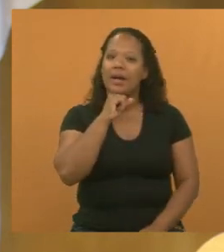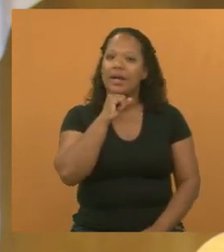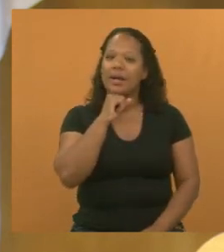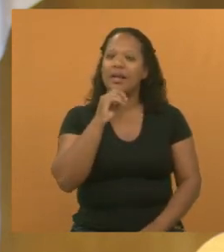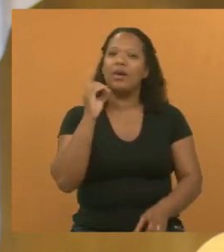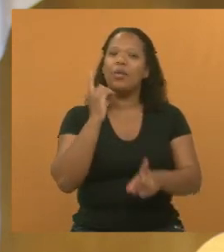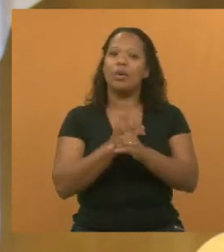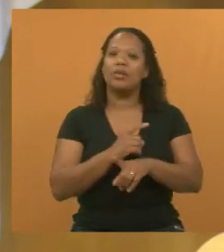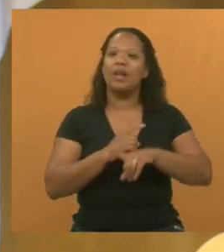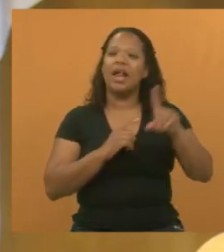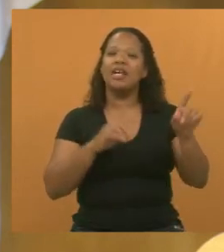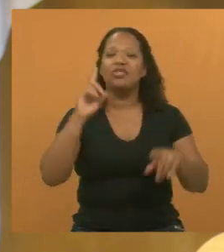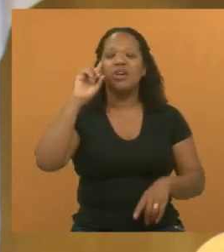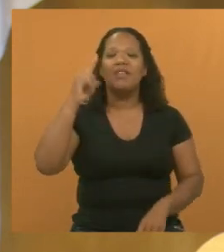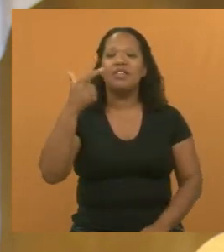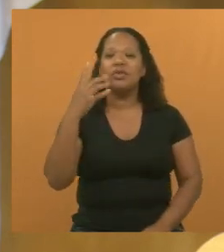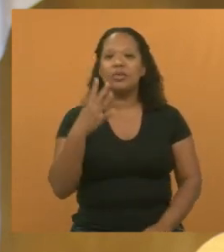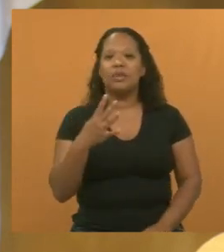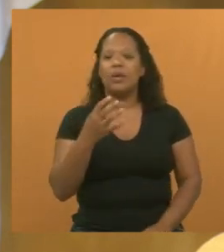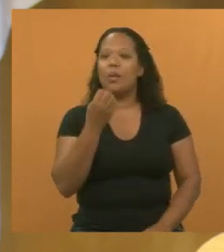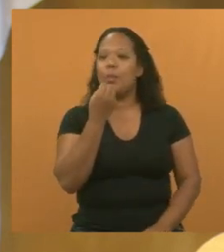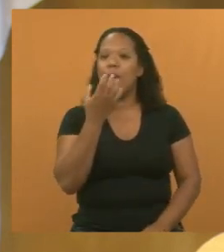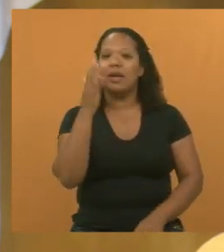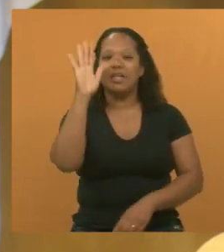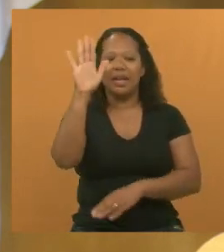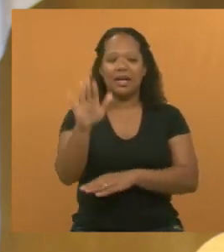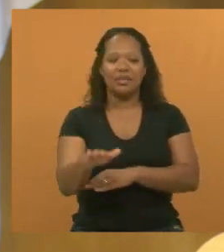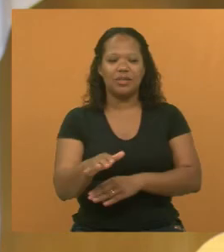Encontro vocês lá no dia 24. Boa tarde.